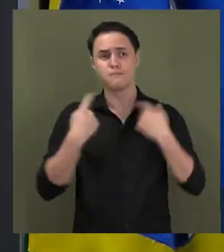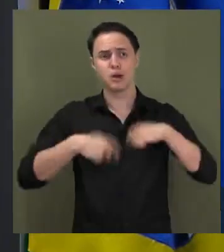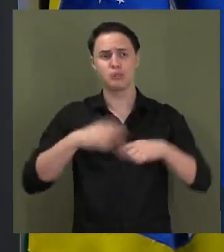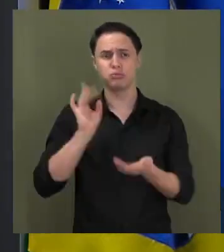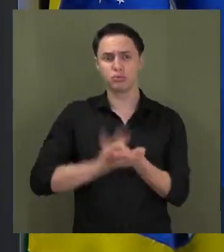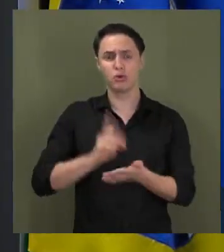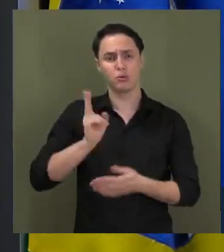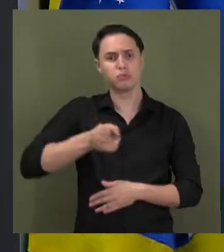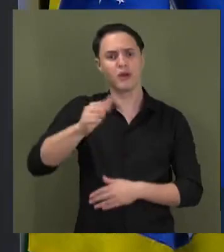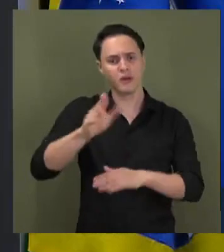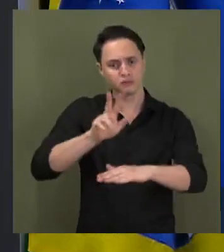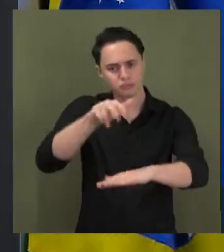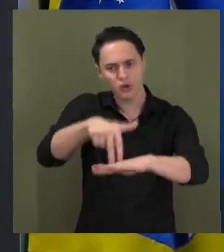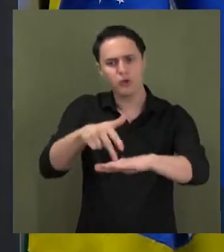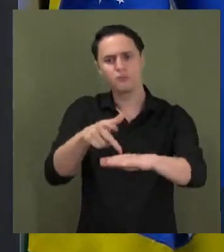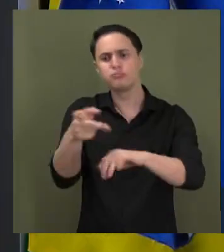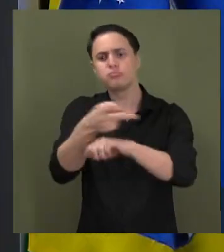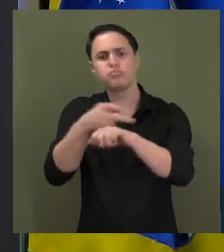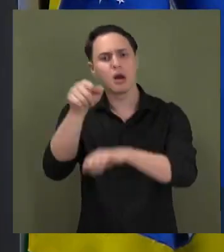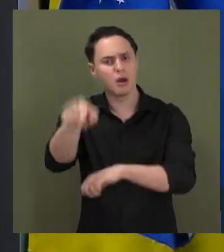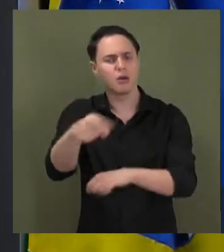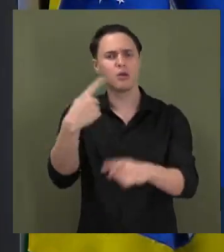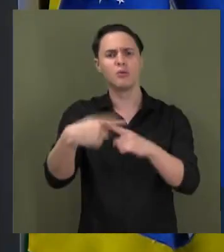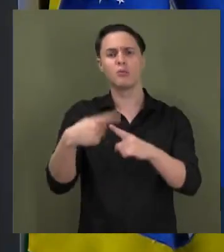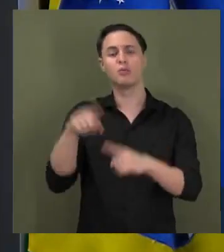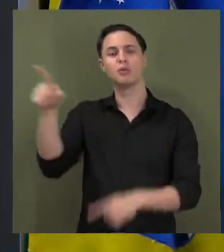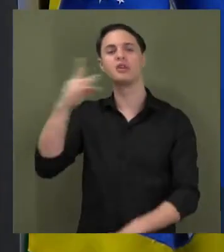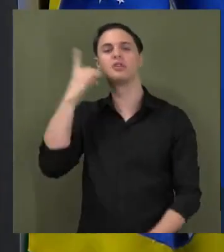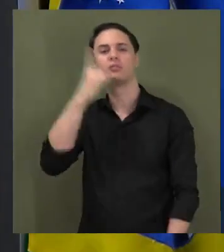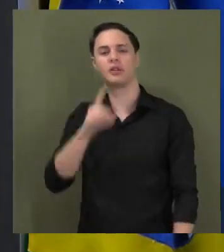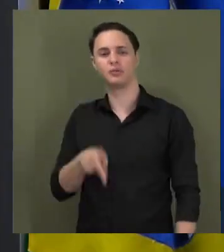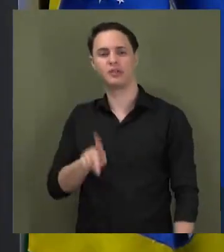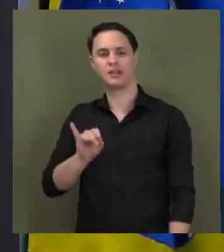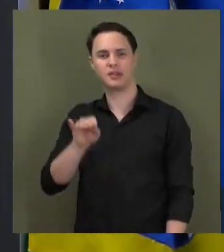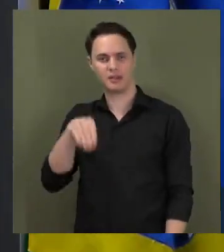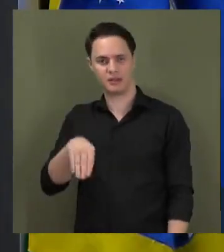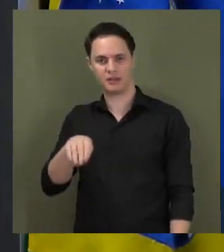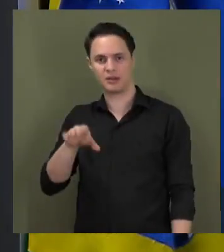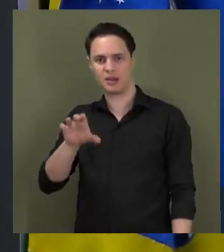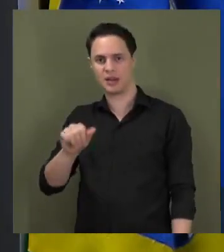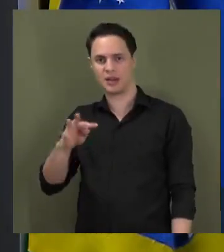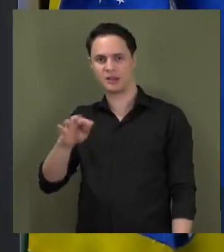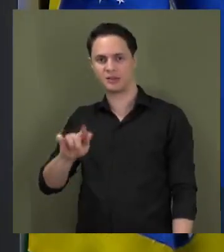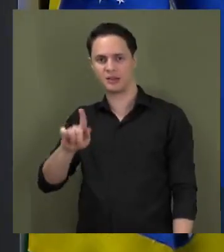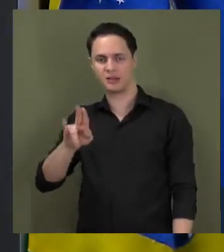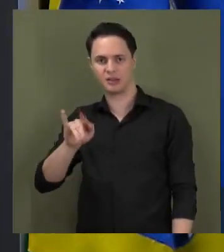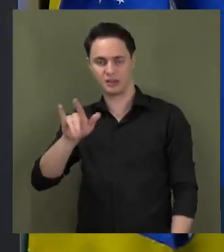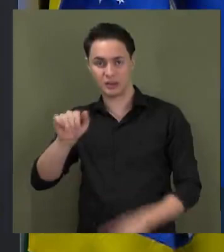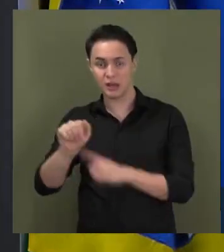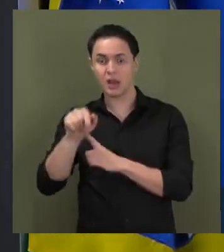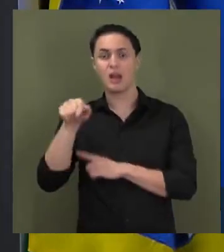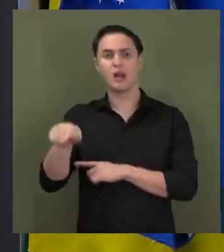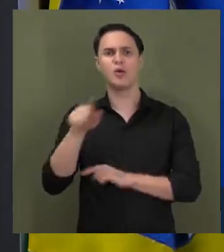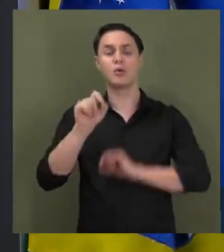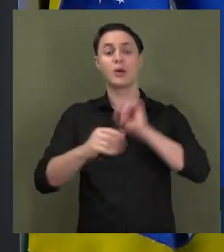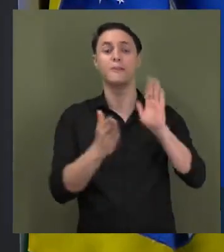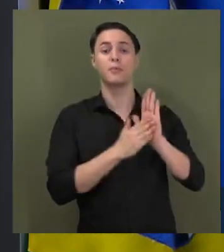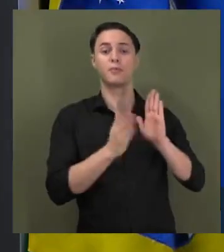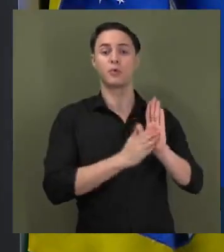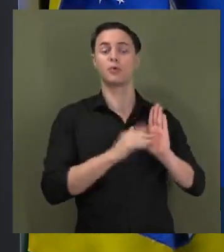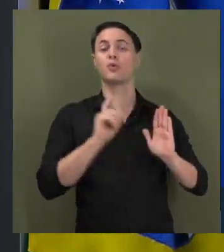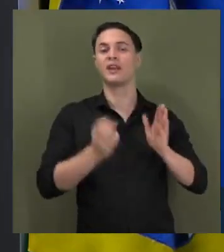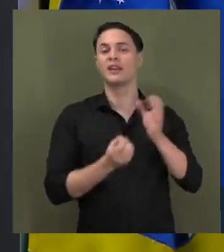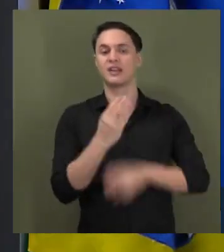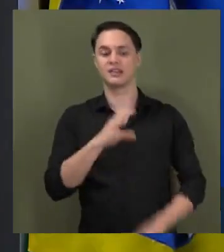à frente disso. Porque o deputado Kim Kataguiri, lá de São Paulo, está propondo uma CPI